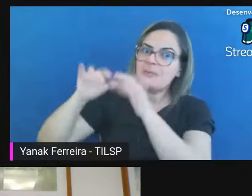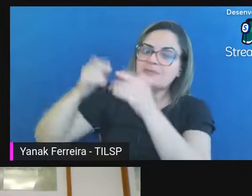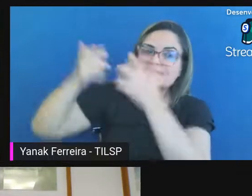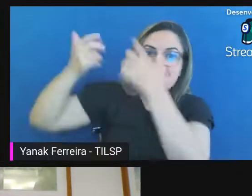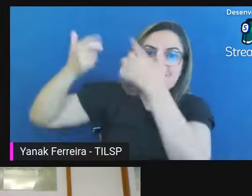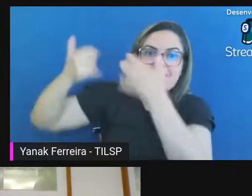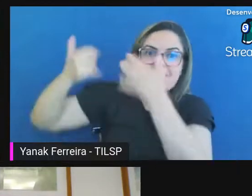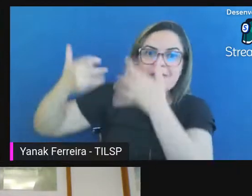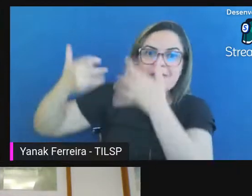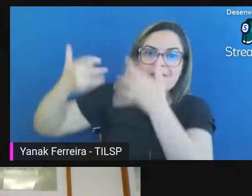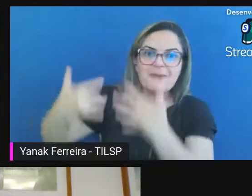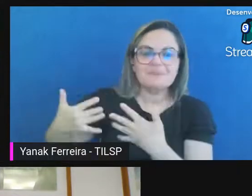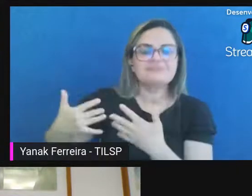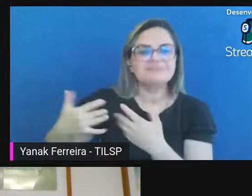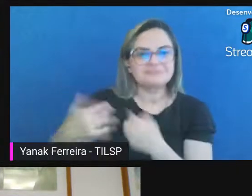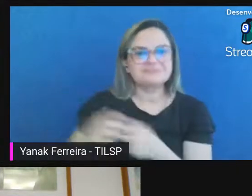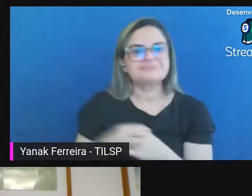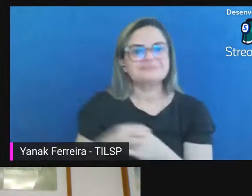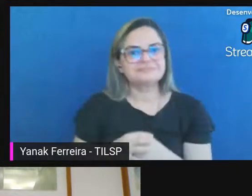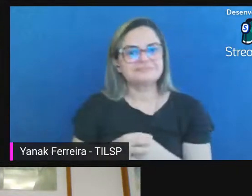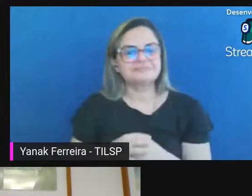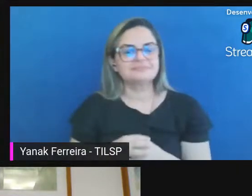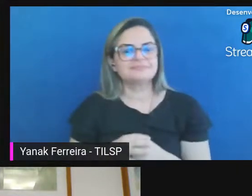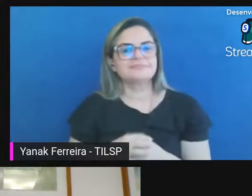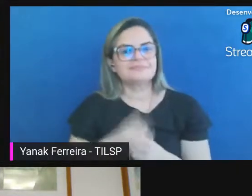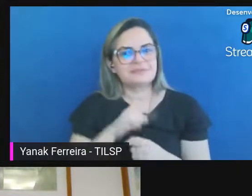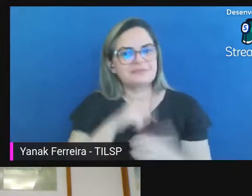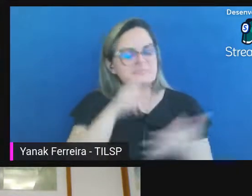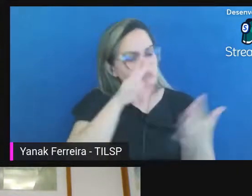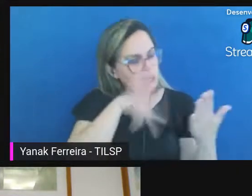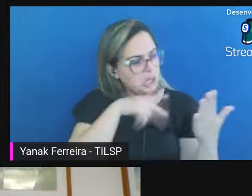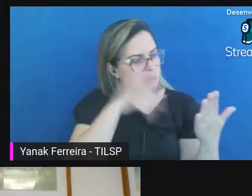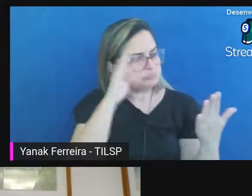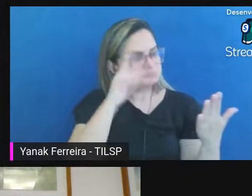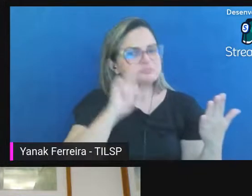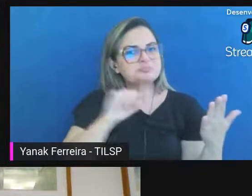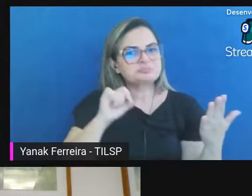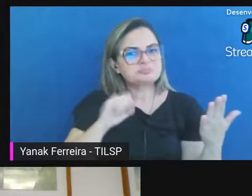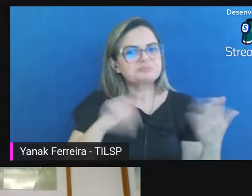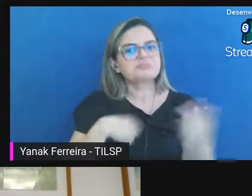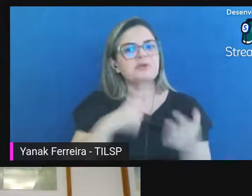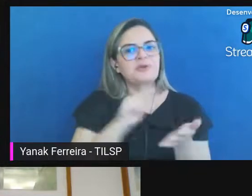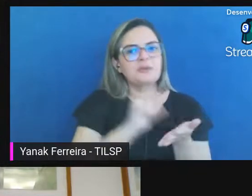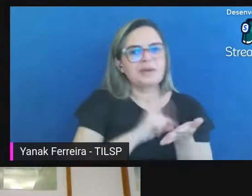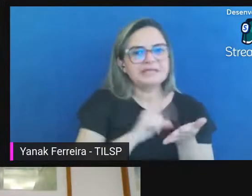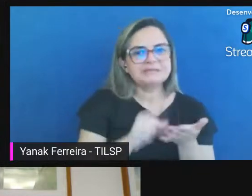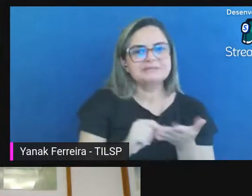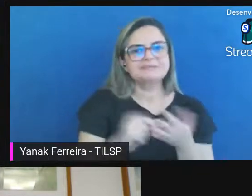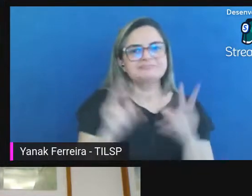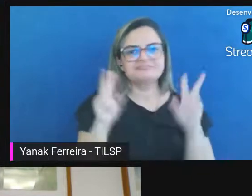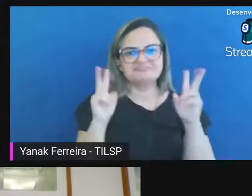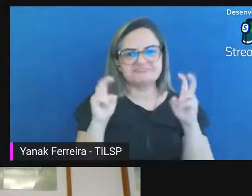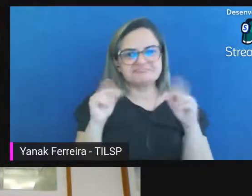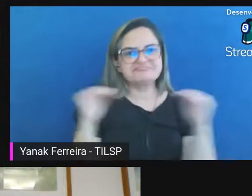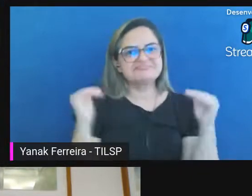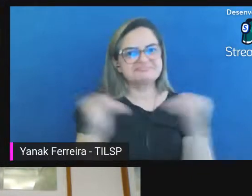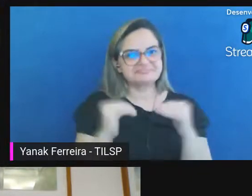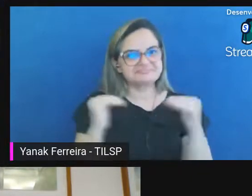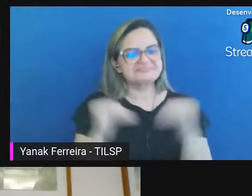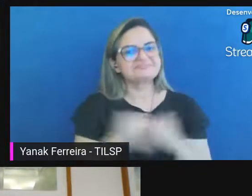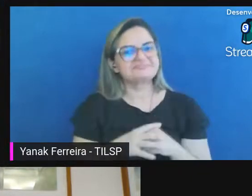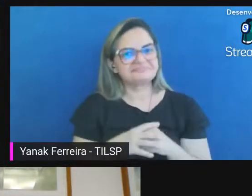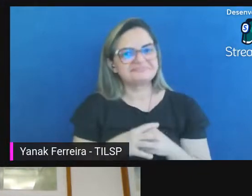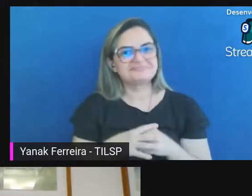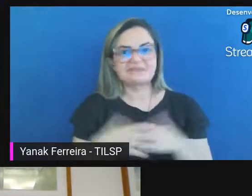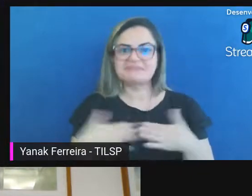demonstrando a compreensão deles demonstrando a compreensão dos artigos da temática então eu fiquei muito